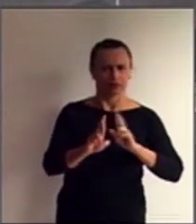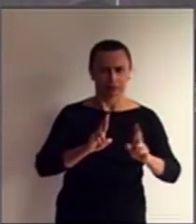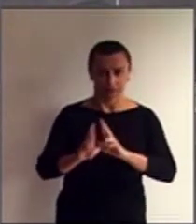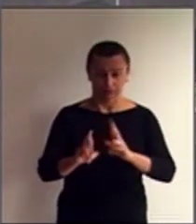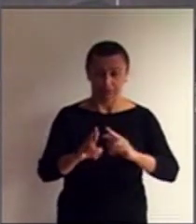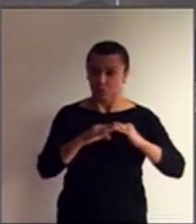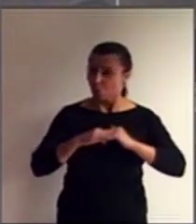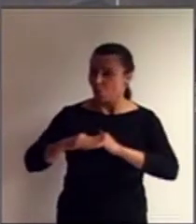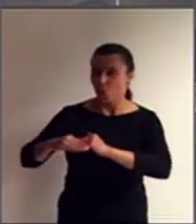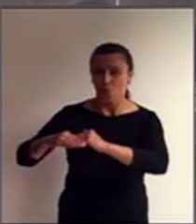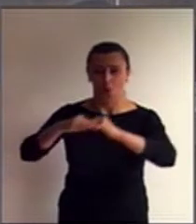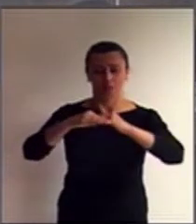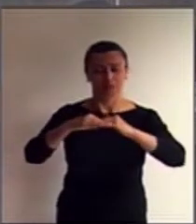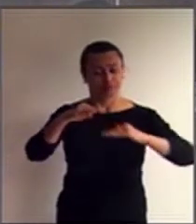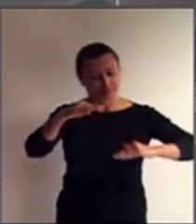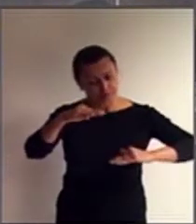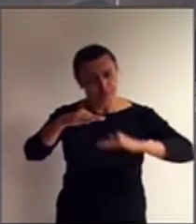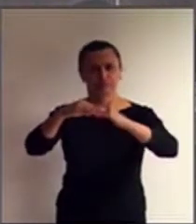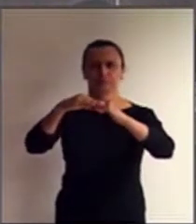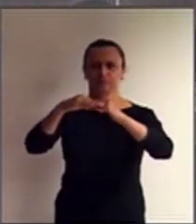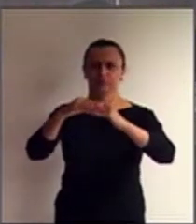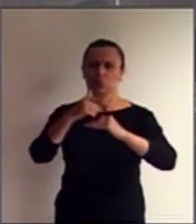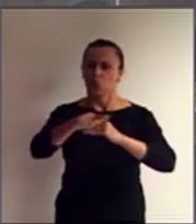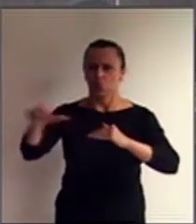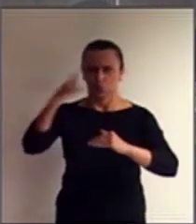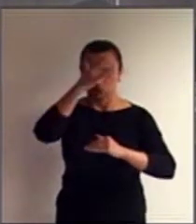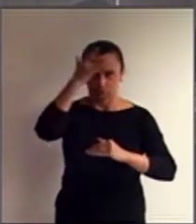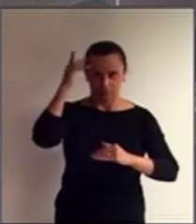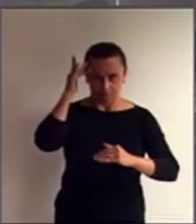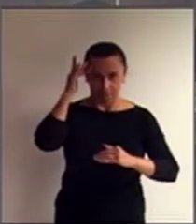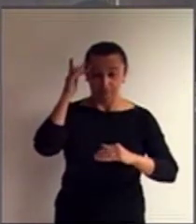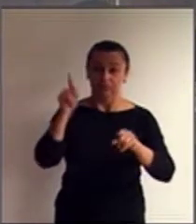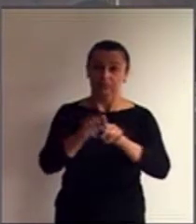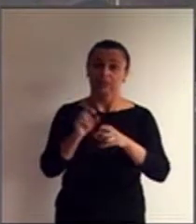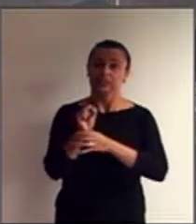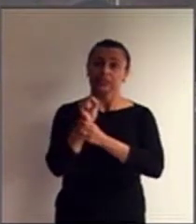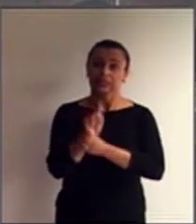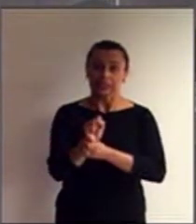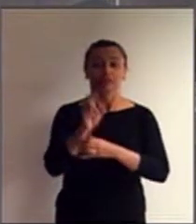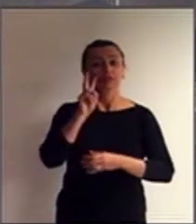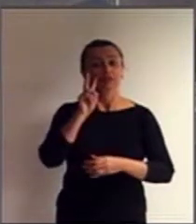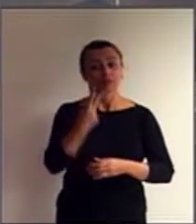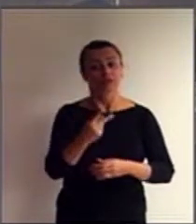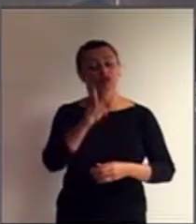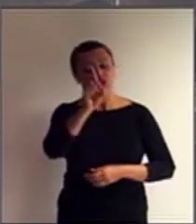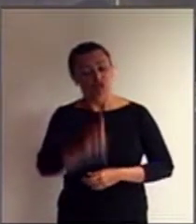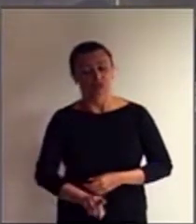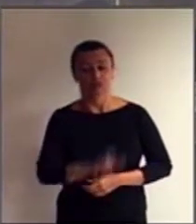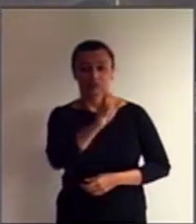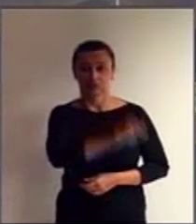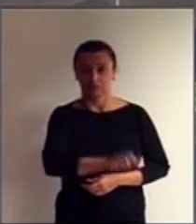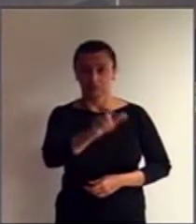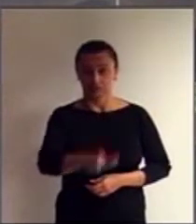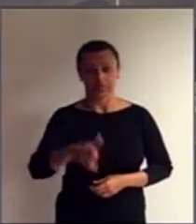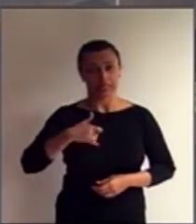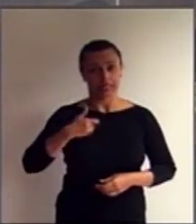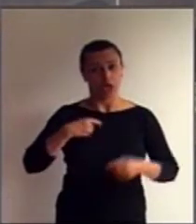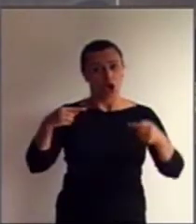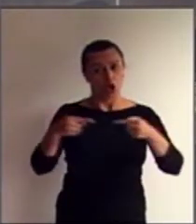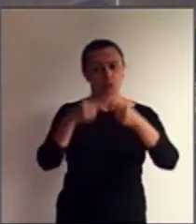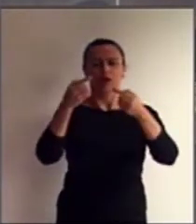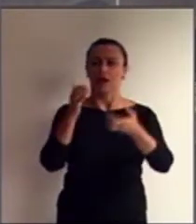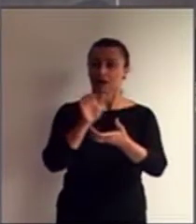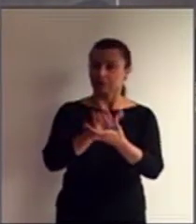igualdade de condições com as demais pessoas, de modo a assegurar que seja reconhecido o direito daquelas, em idade de contrair